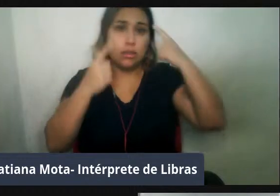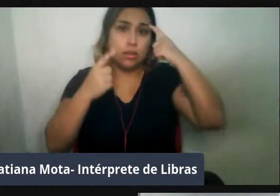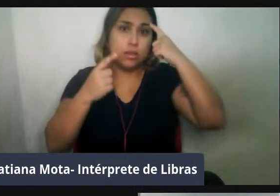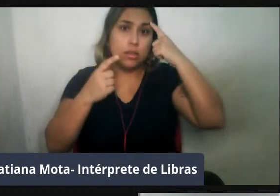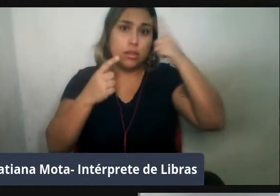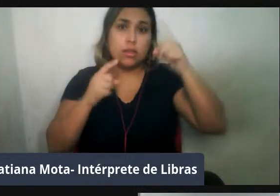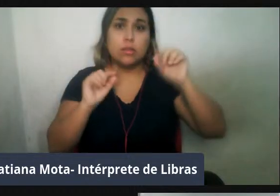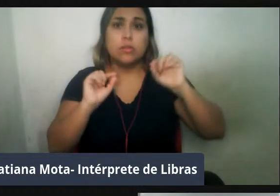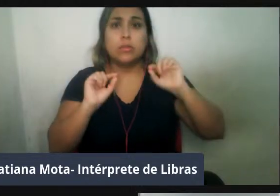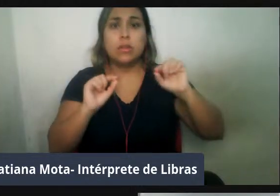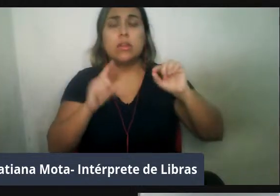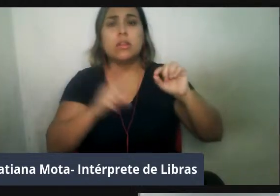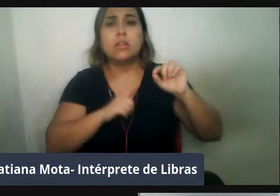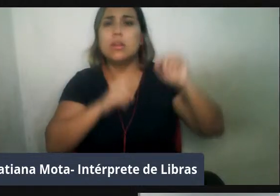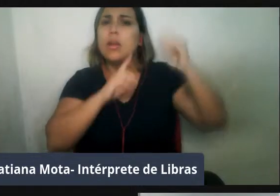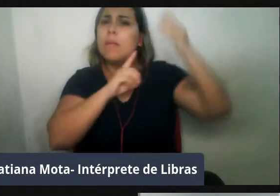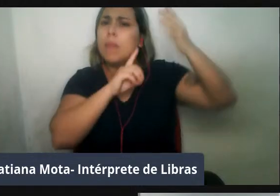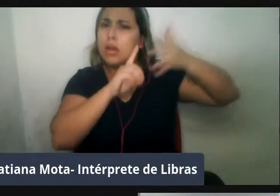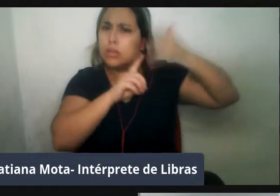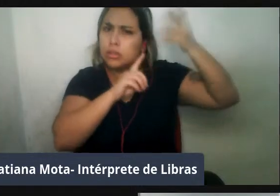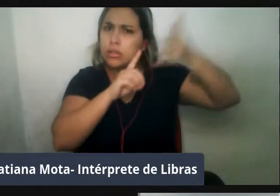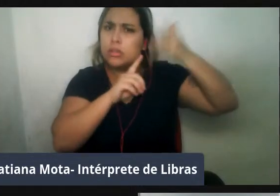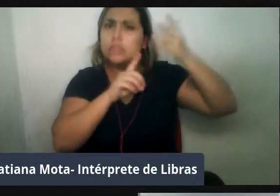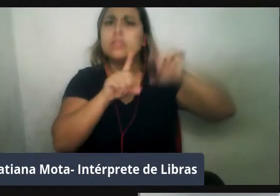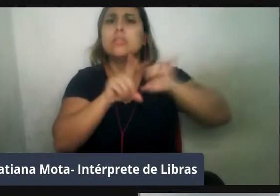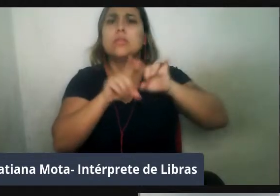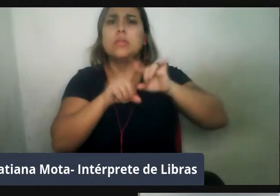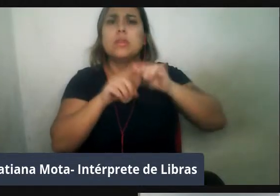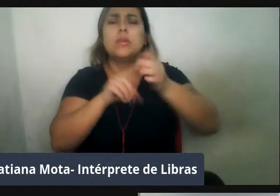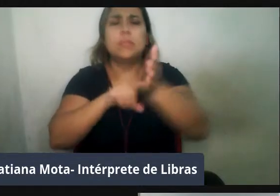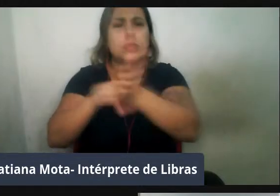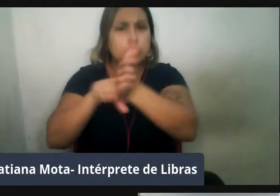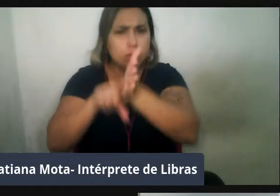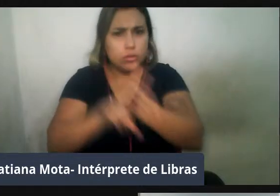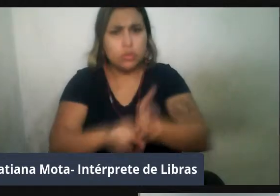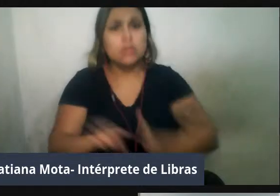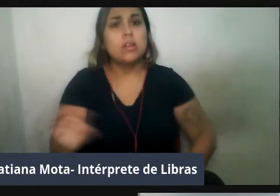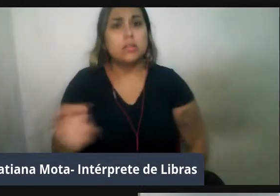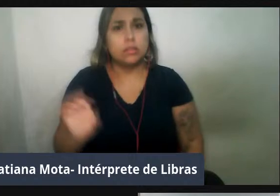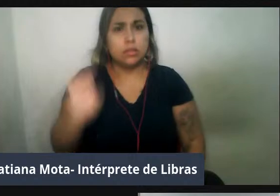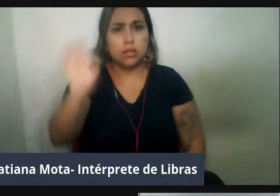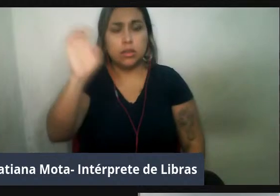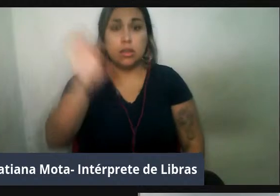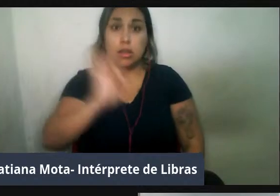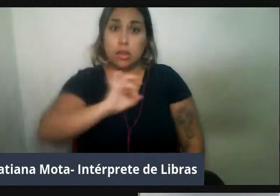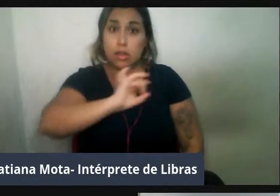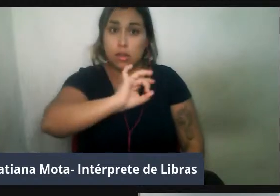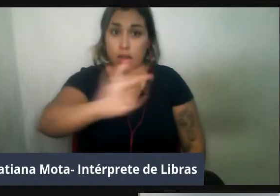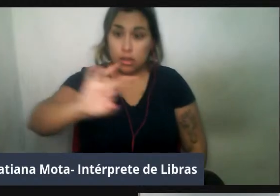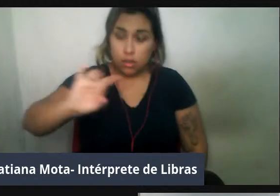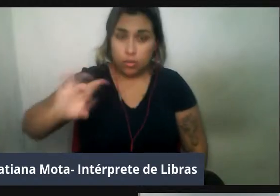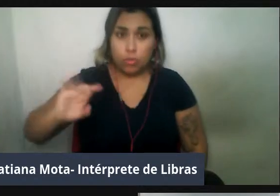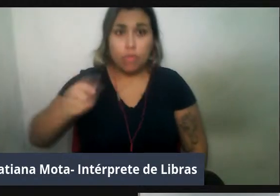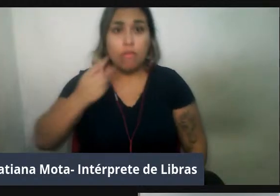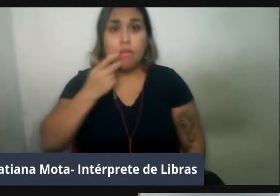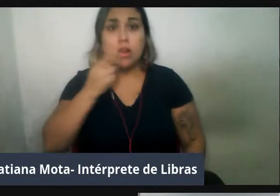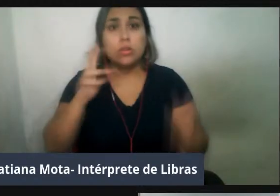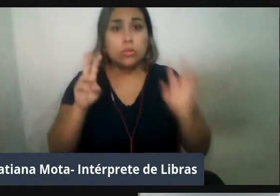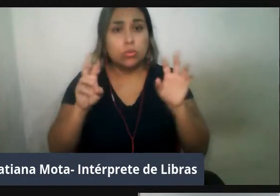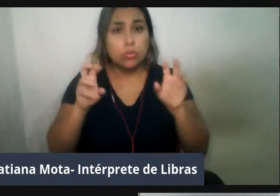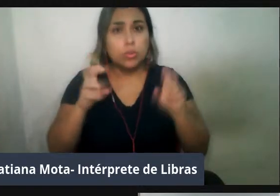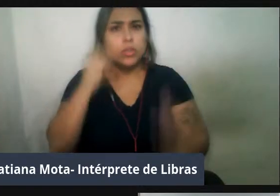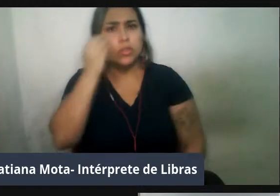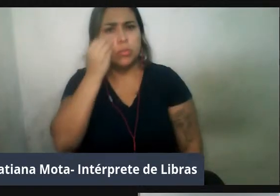pesquisadores de excelência nas suas áreas, para falar um pouco das suas expertises, suas experiências,